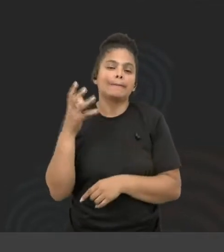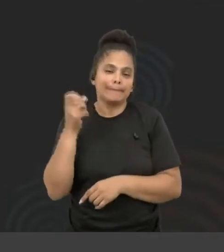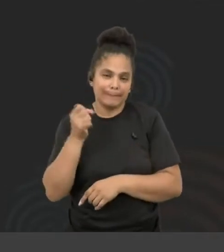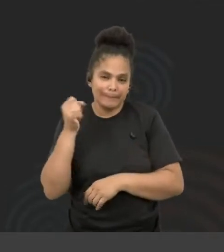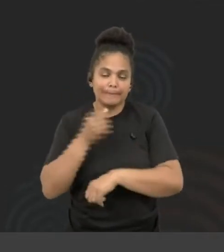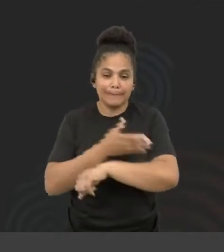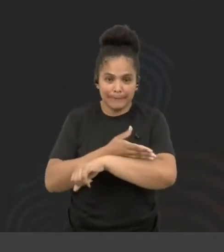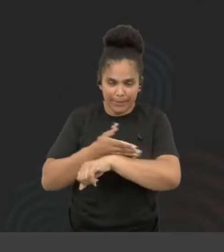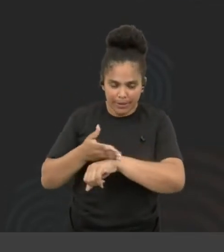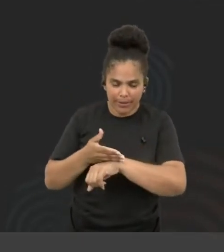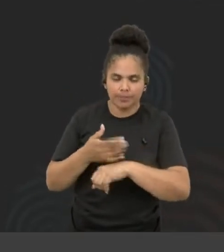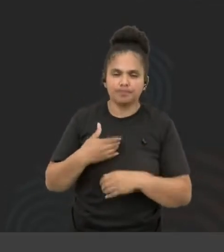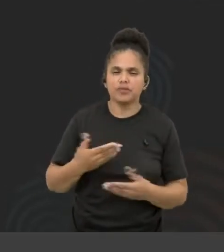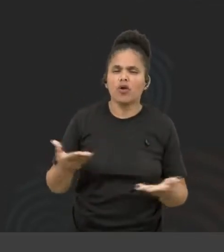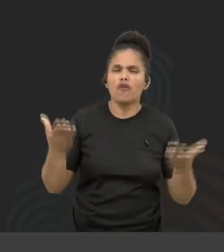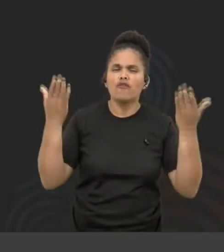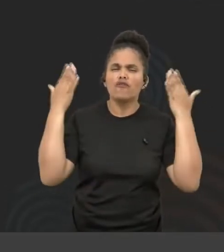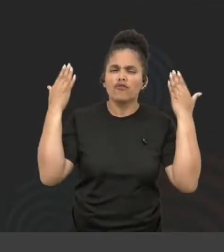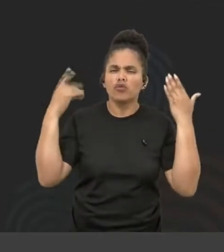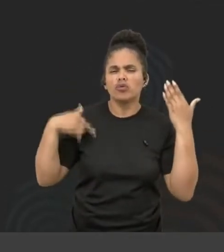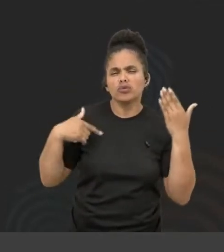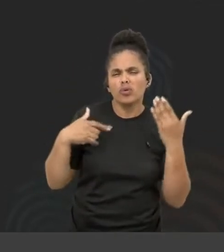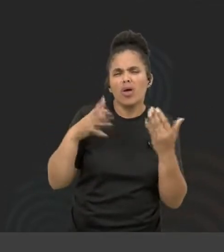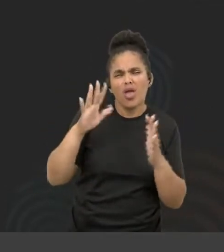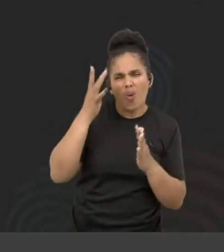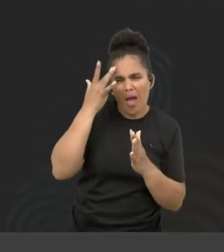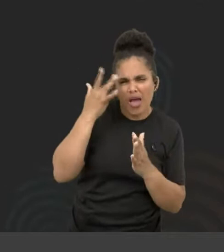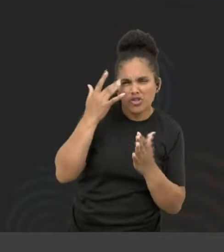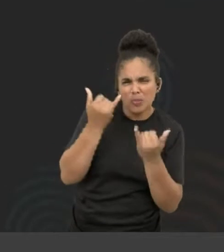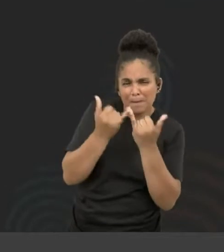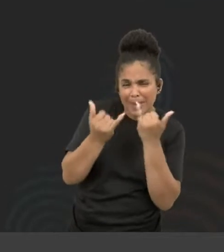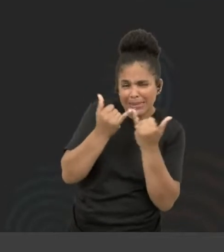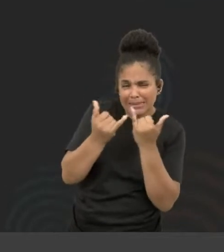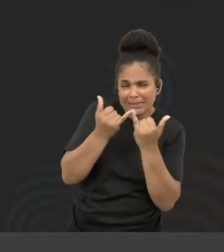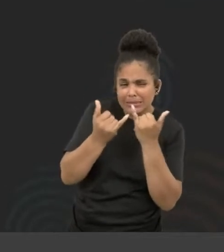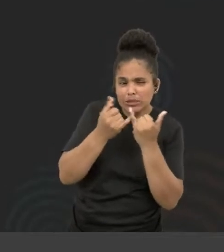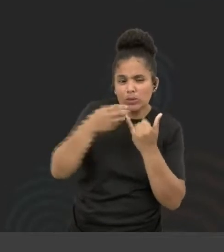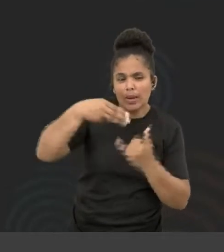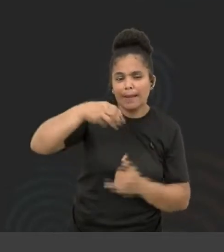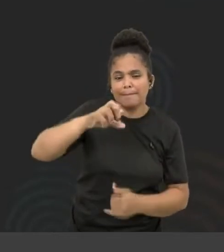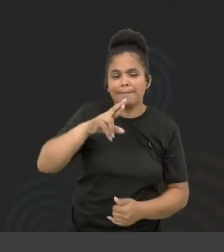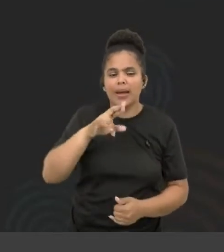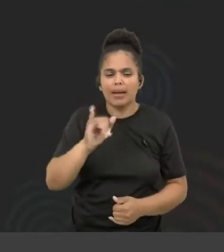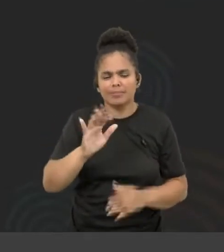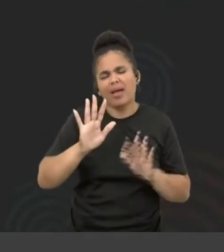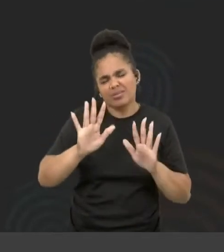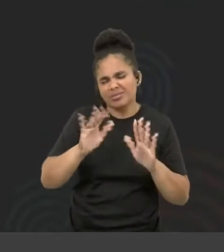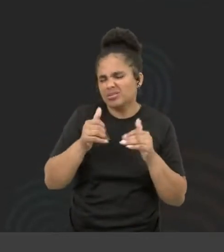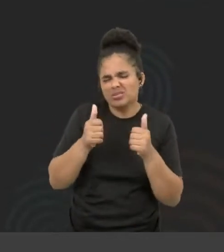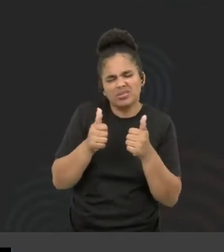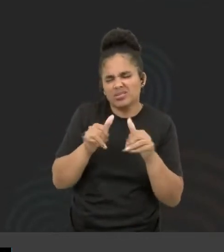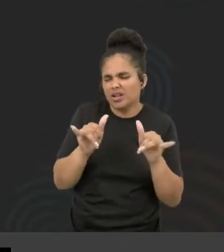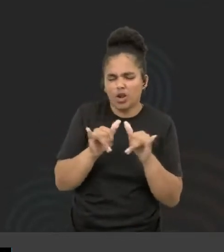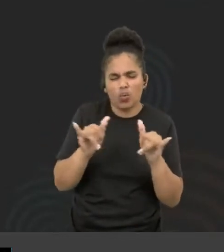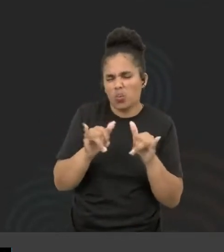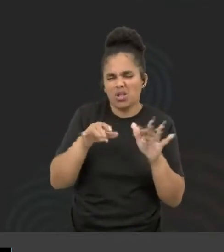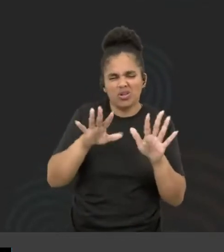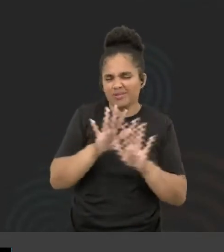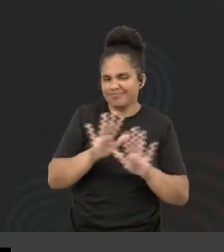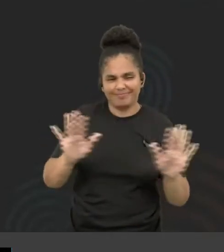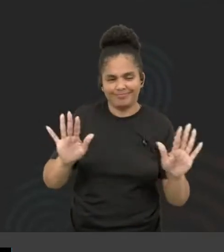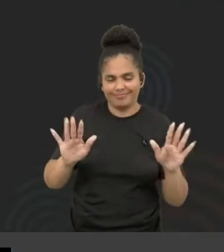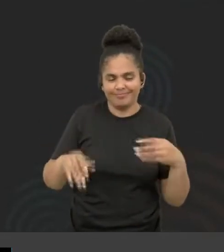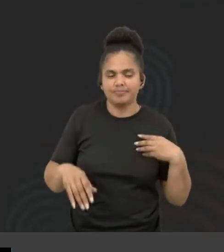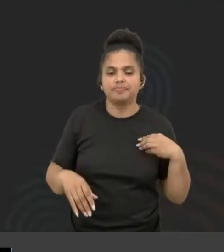No fundo, deve estar parecendo um pouquinho do meu armário, mas está tranquilo. Isso aí faz parte.